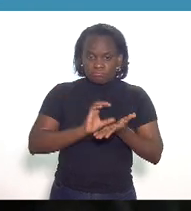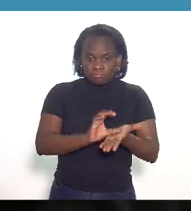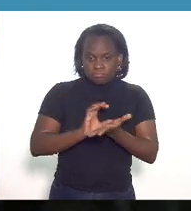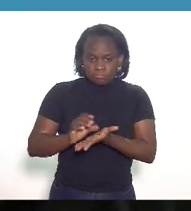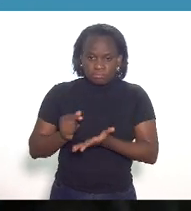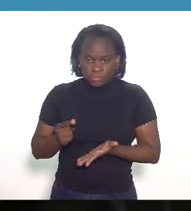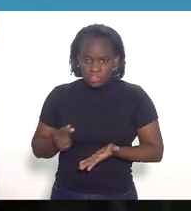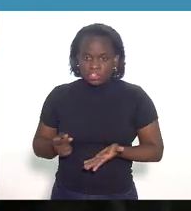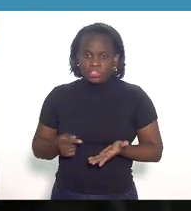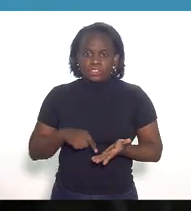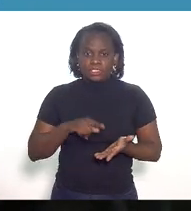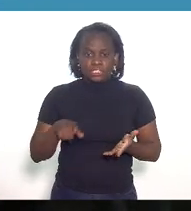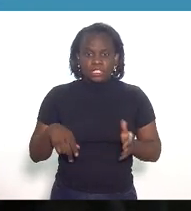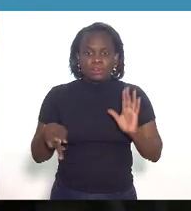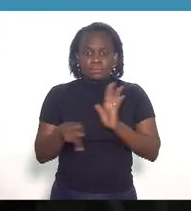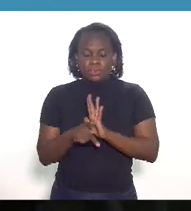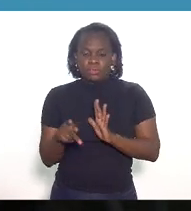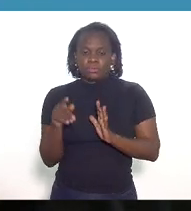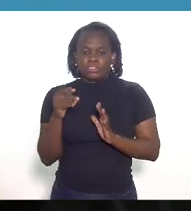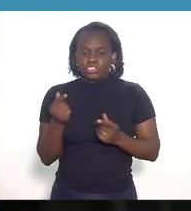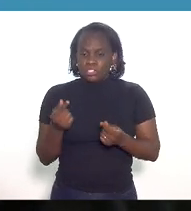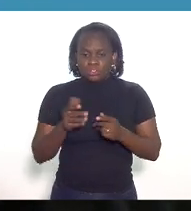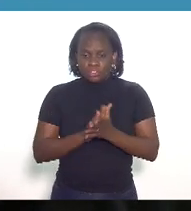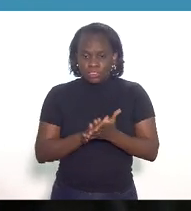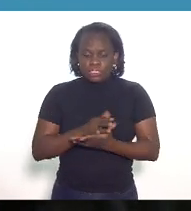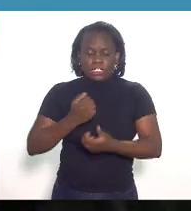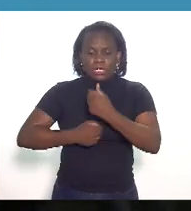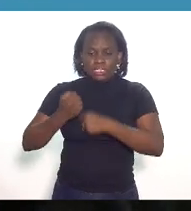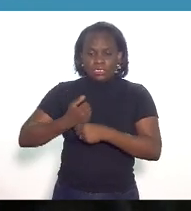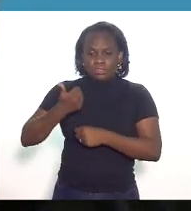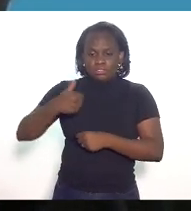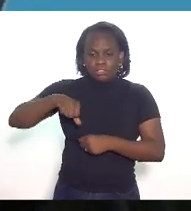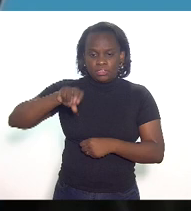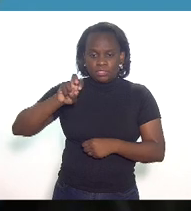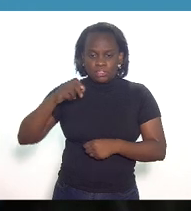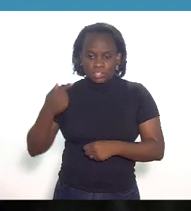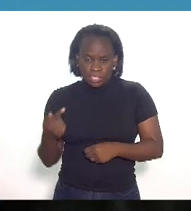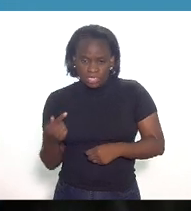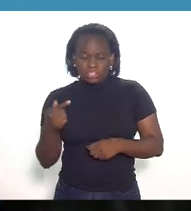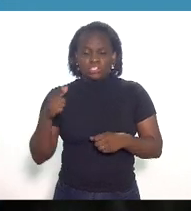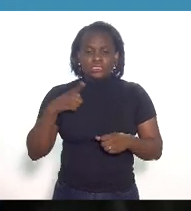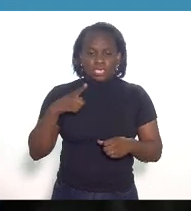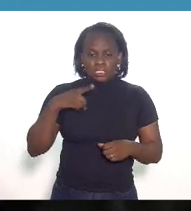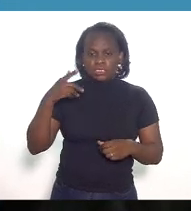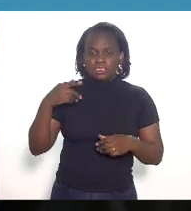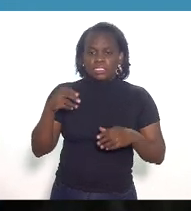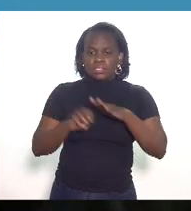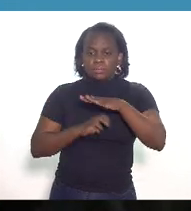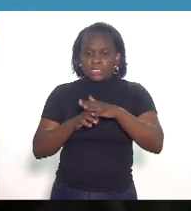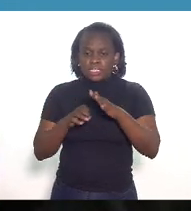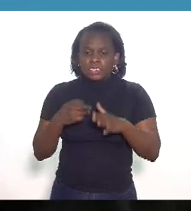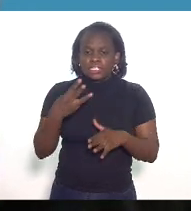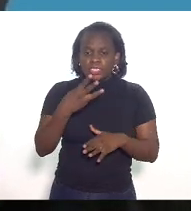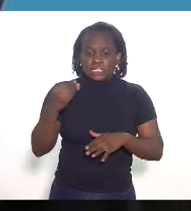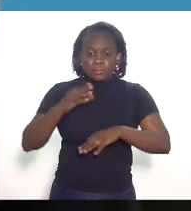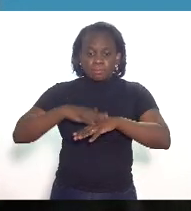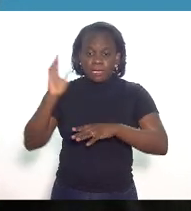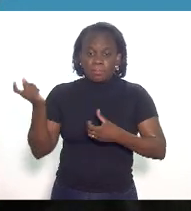é uma entidade sem fins lucrativos fundada em 1957 que congrega mais de 300 empresas associadas